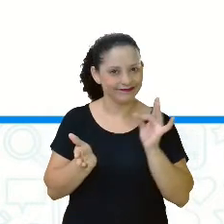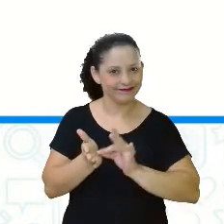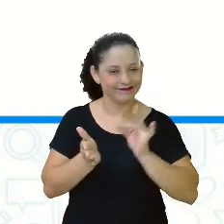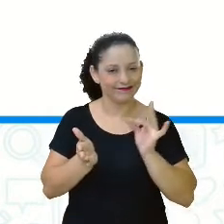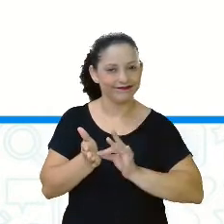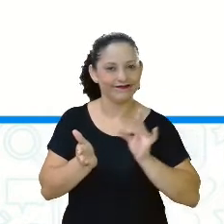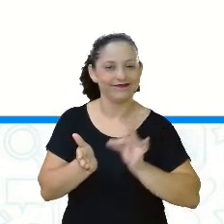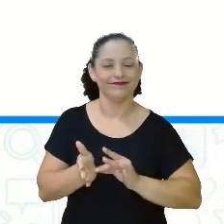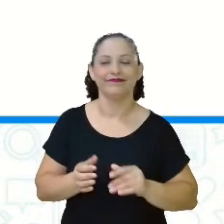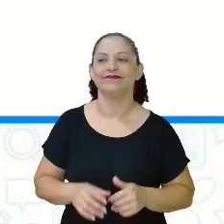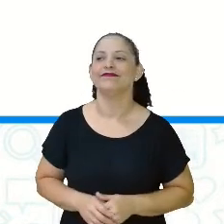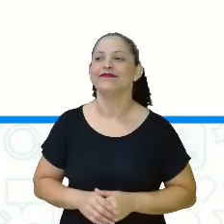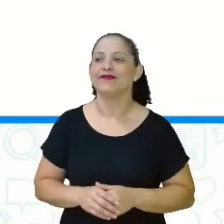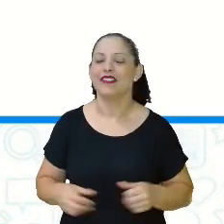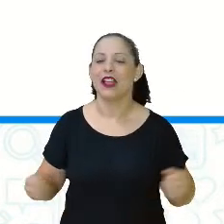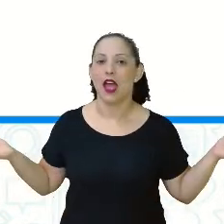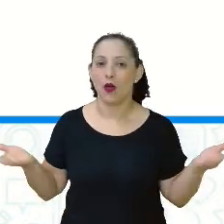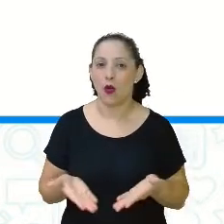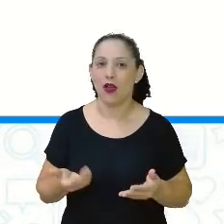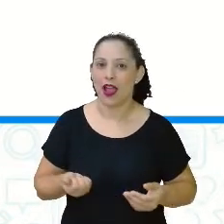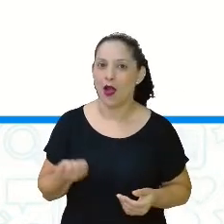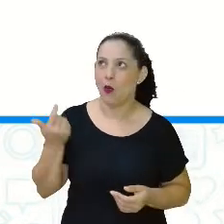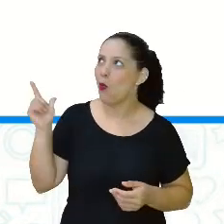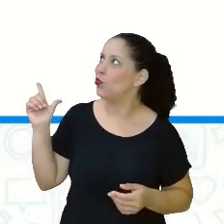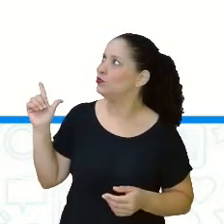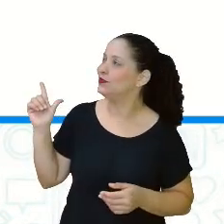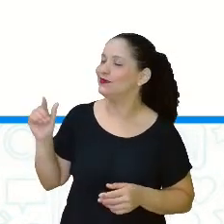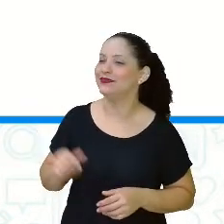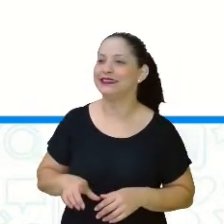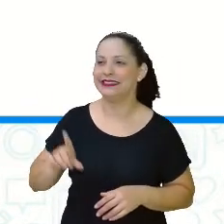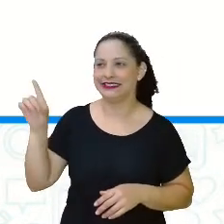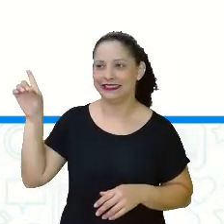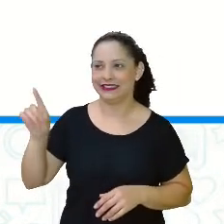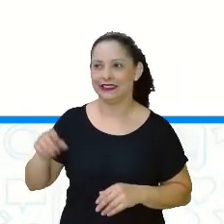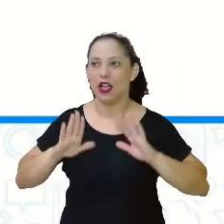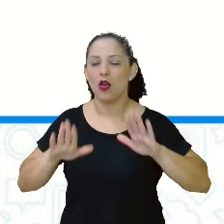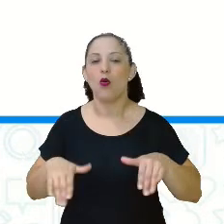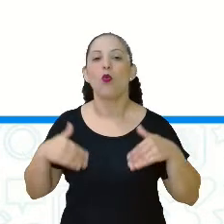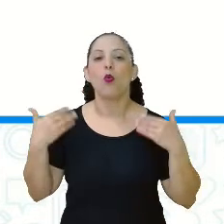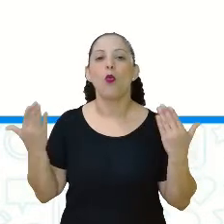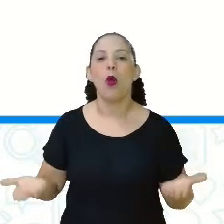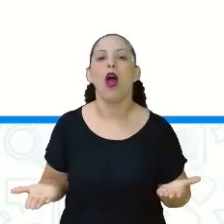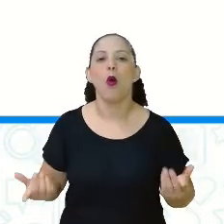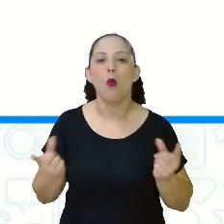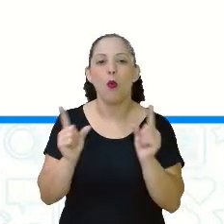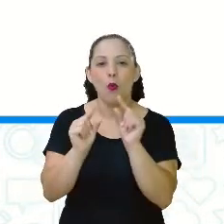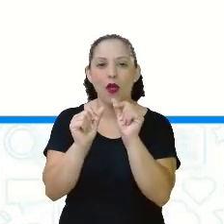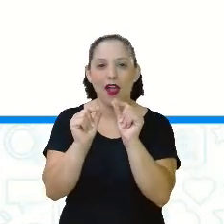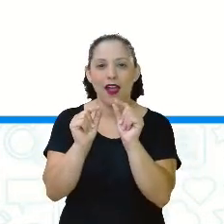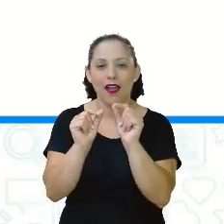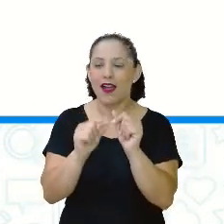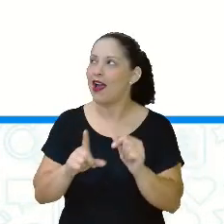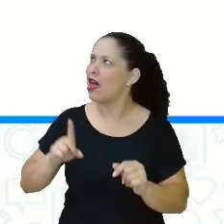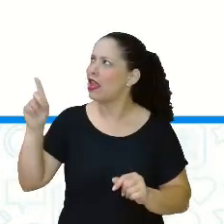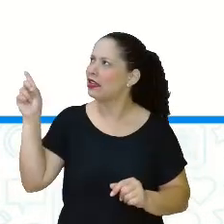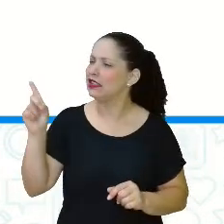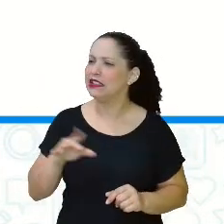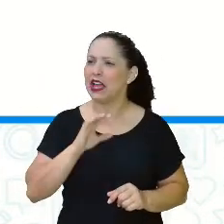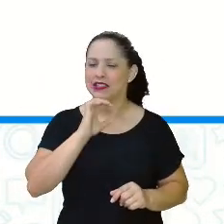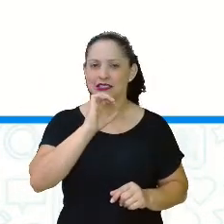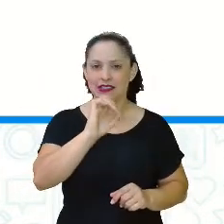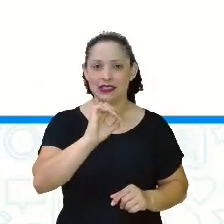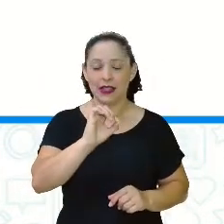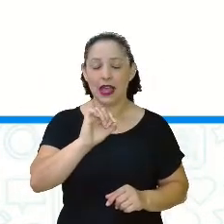é isso? E agora, mais uma para vocês. Olha agora aqui. Qual o valor da moeda representada na